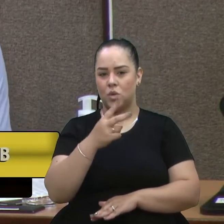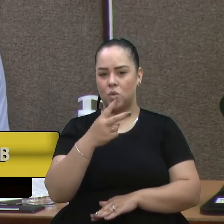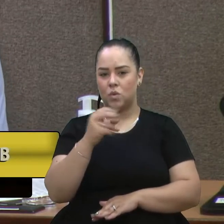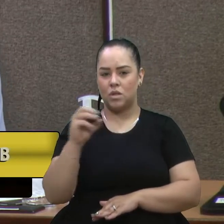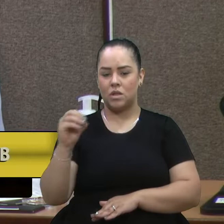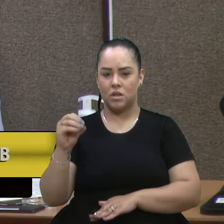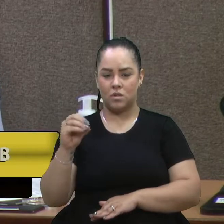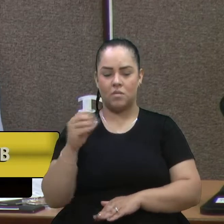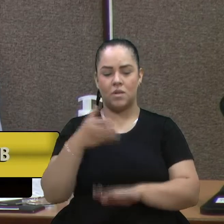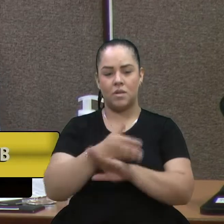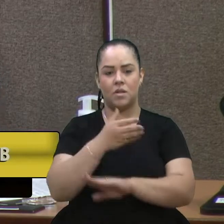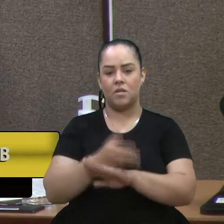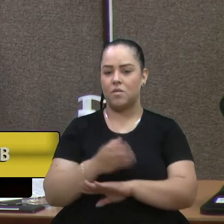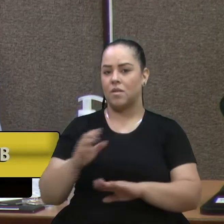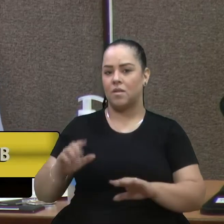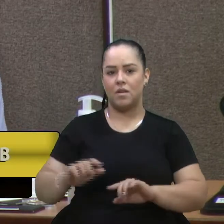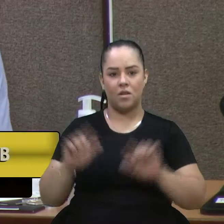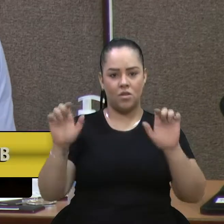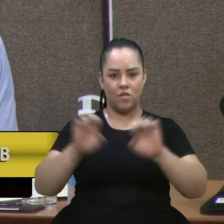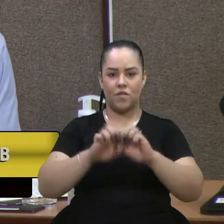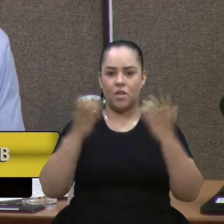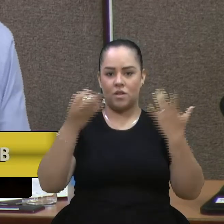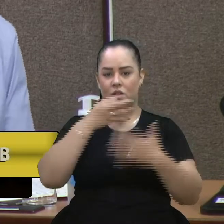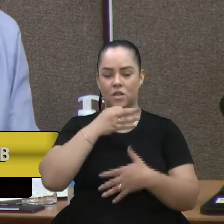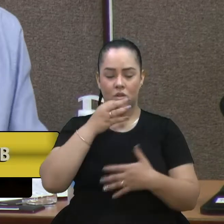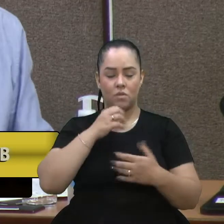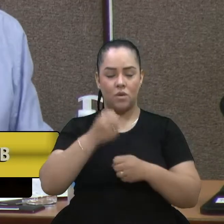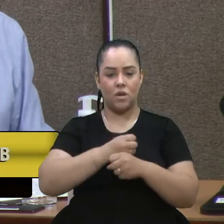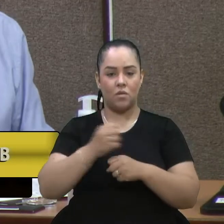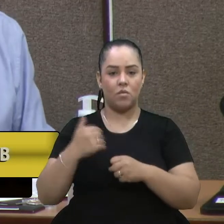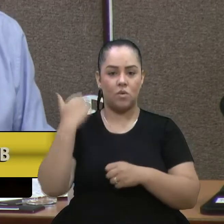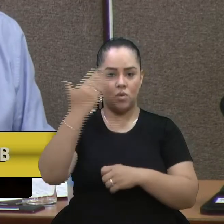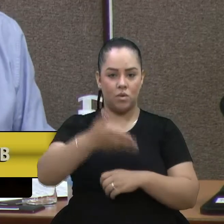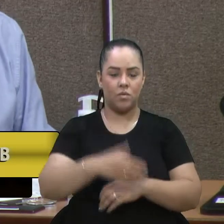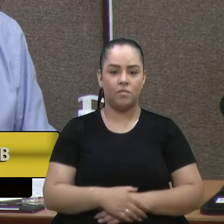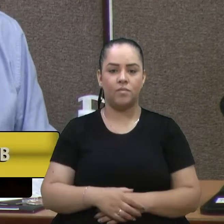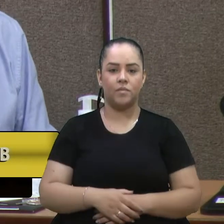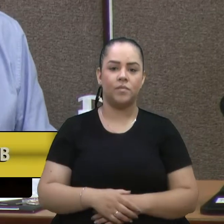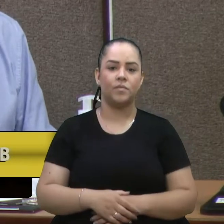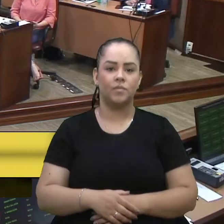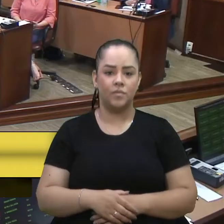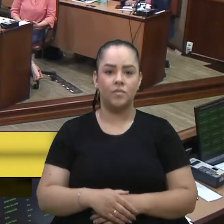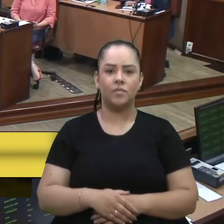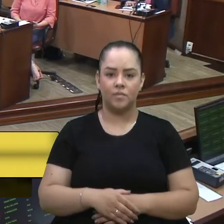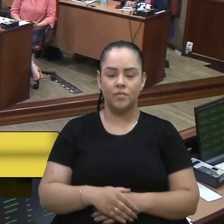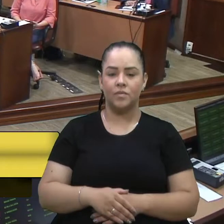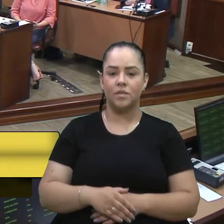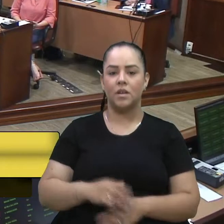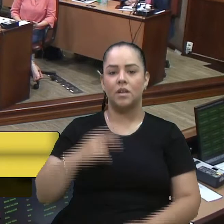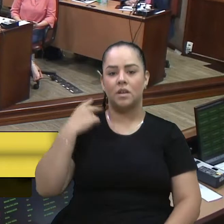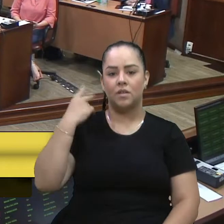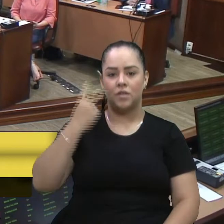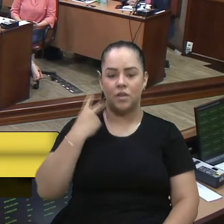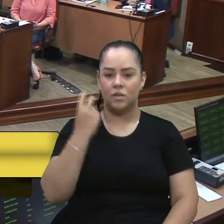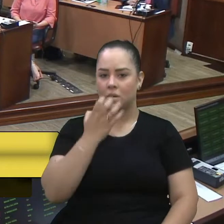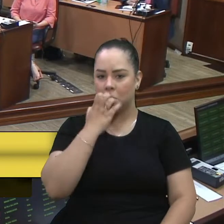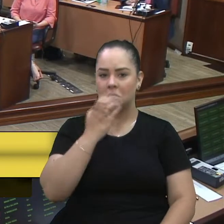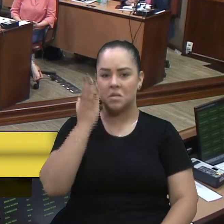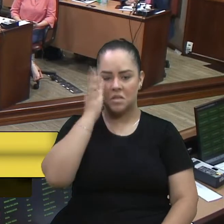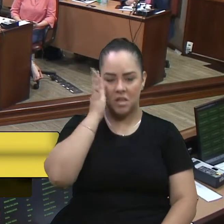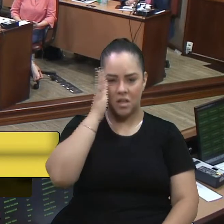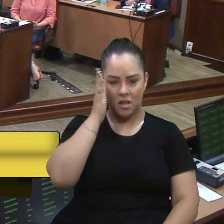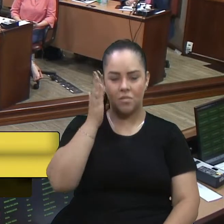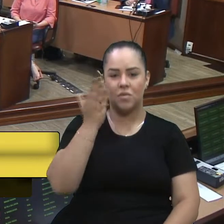evento de Caxias para o ano que vem. Obrigado. Sem dúvida nenhuma, vereador Camiles, o senhor sabe, o senhor gosta,